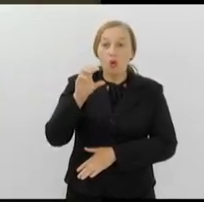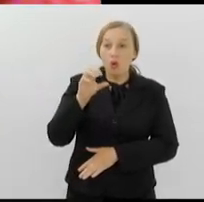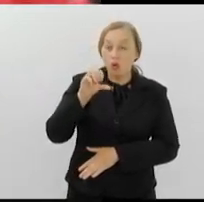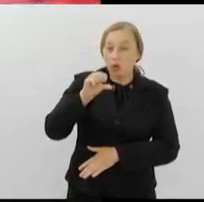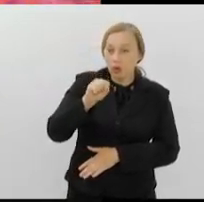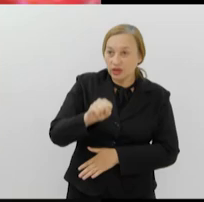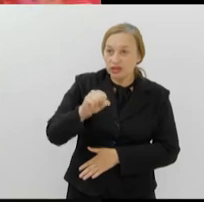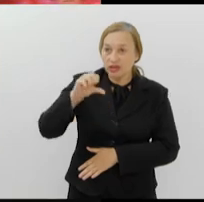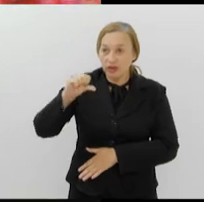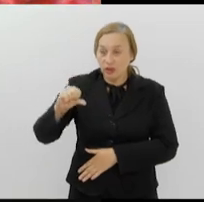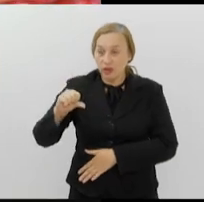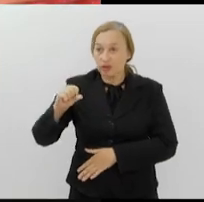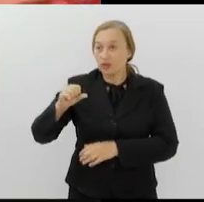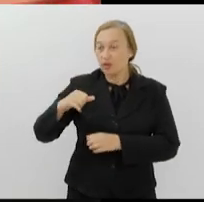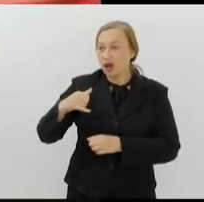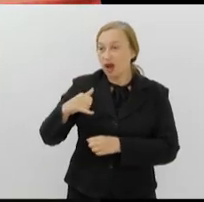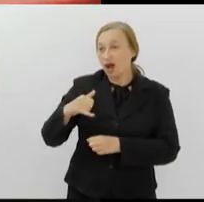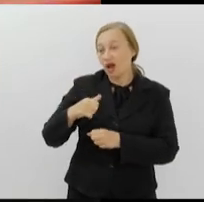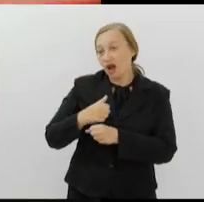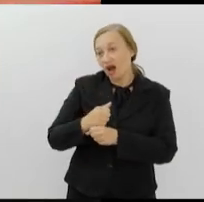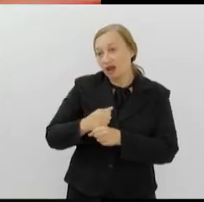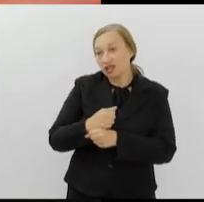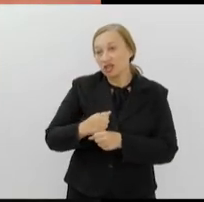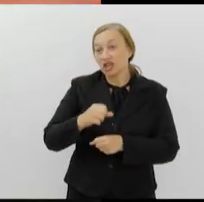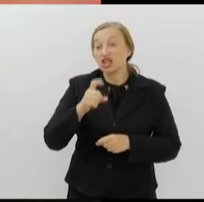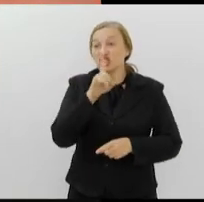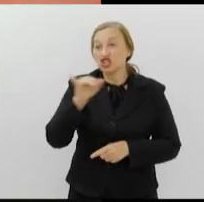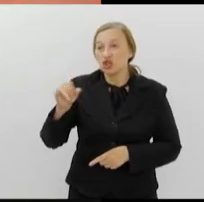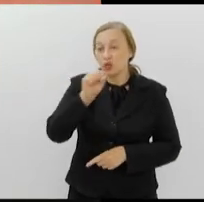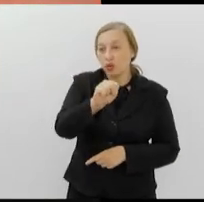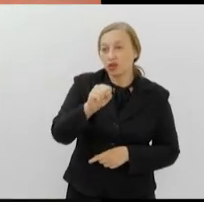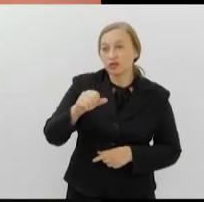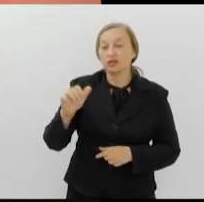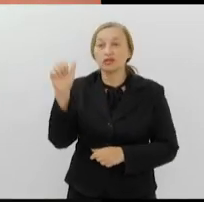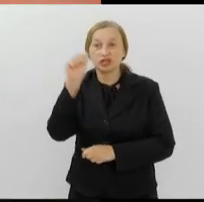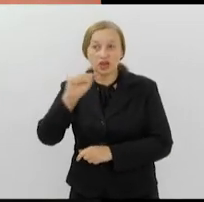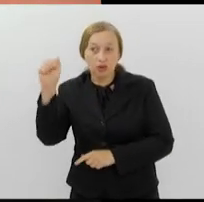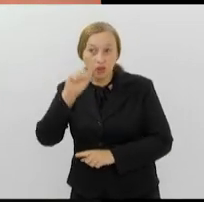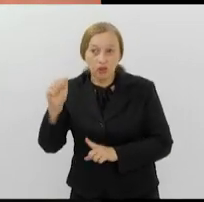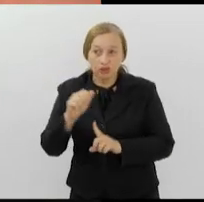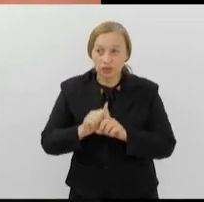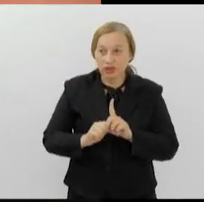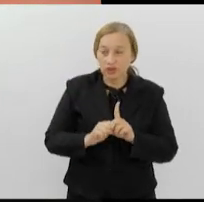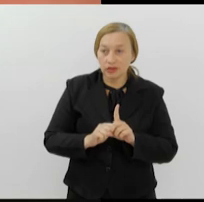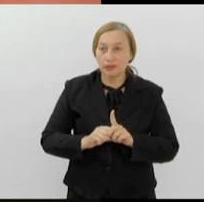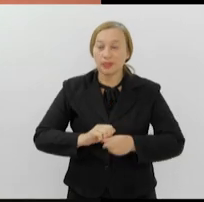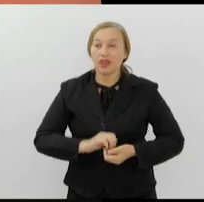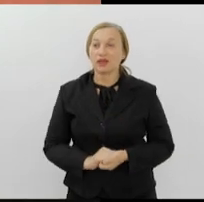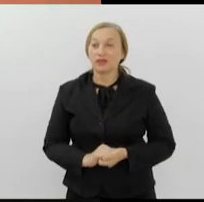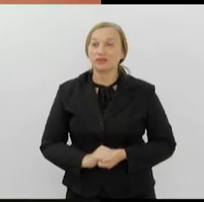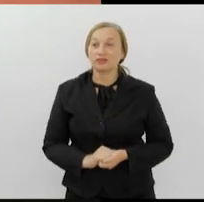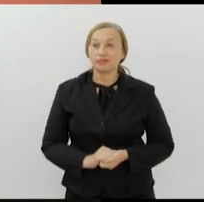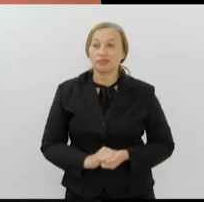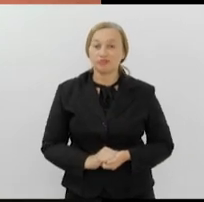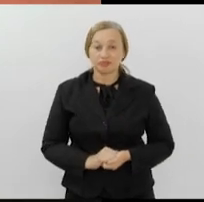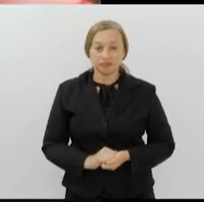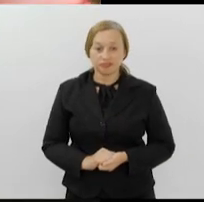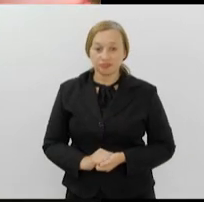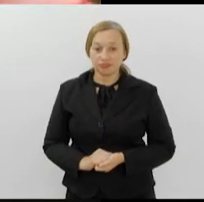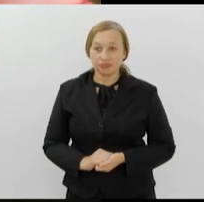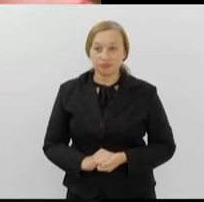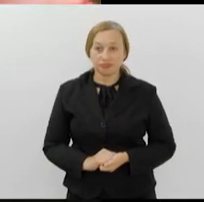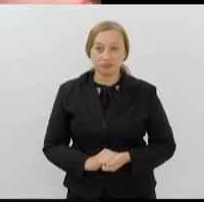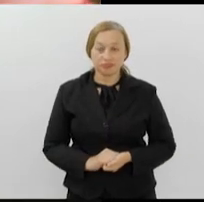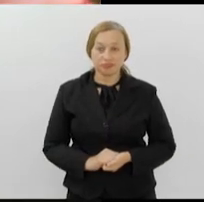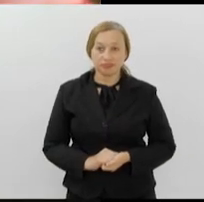agosto e para comemorar a data, recebe como homenagem a Mostra Bernadet e o cinema. Agora que eu ganhei o concurso, eu vou mesmo para Miami.